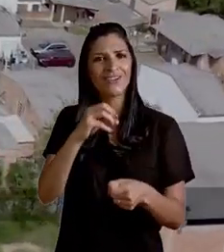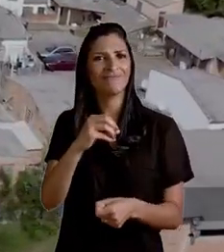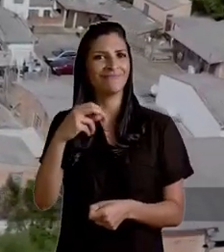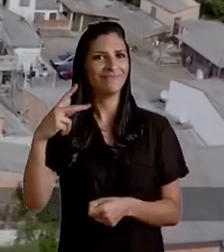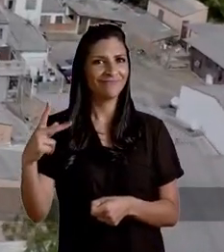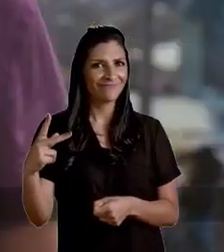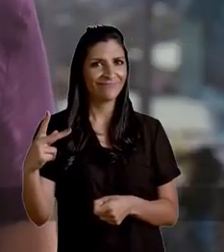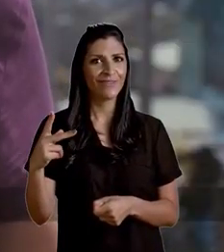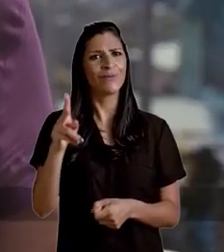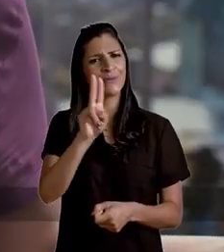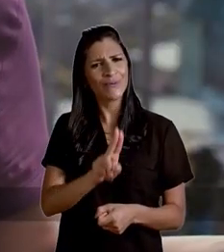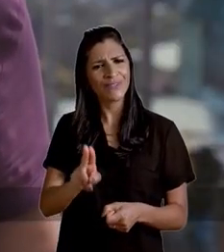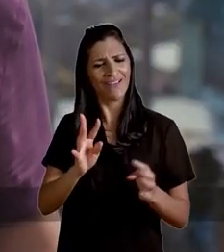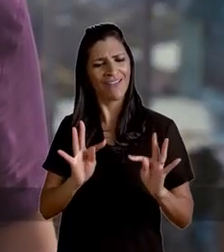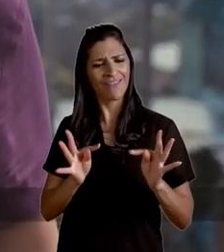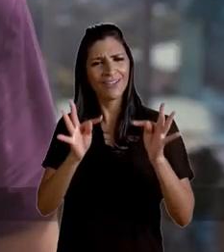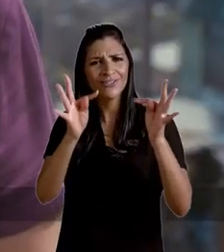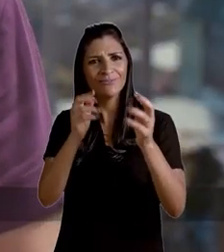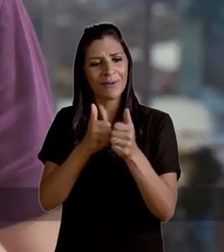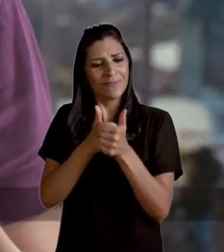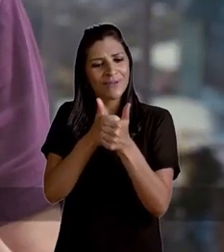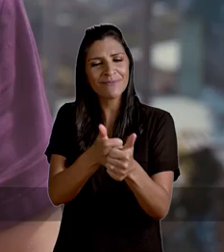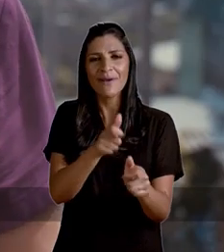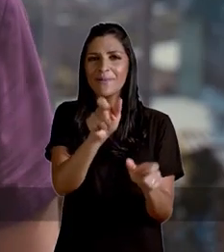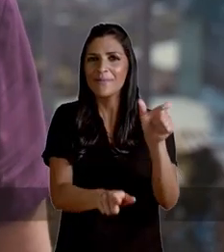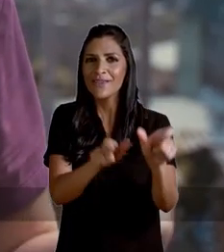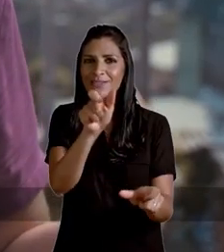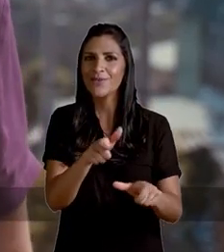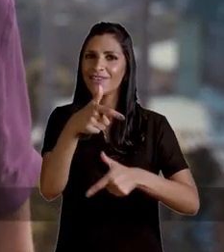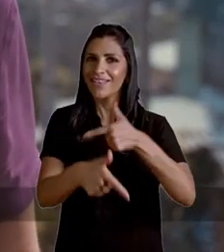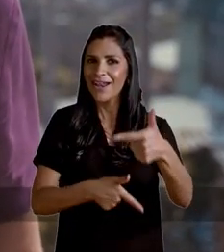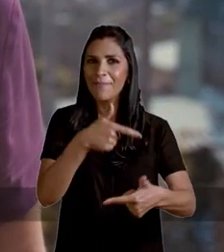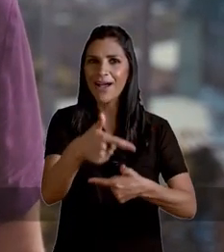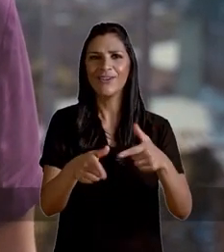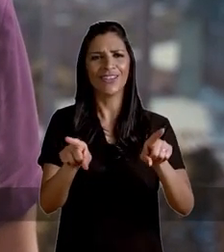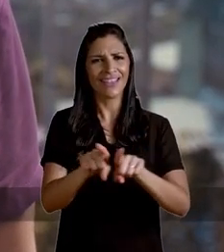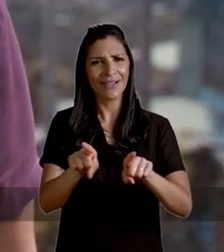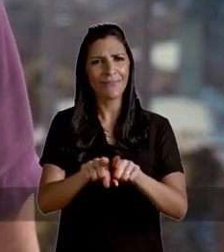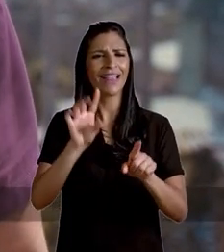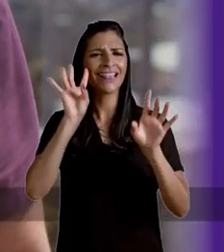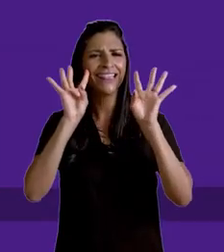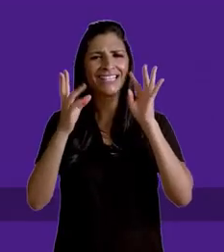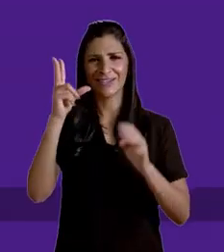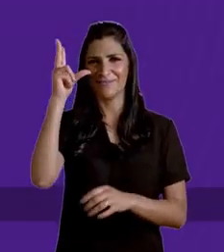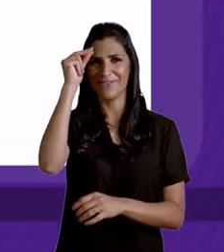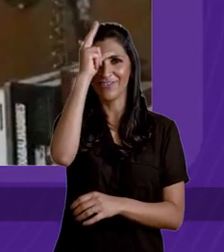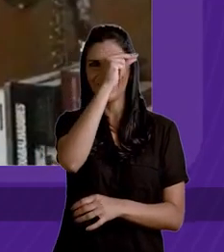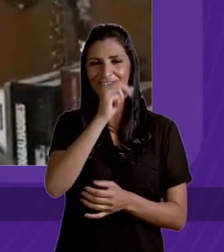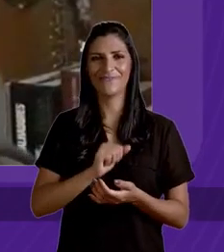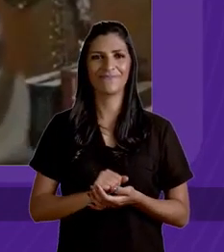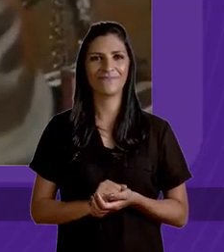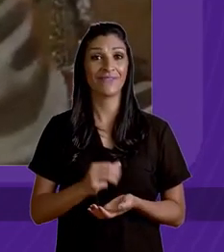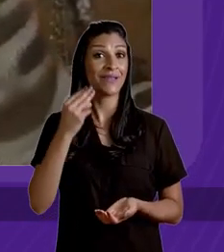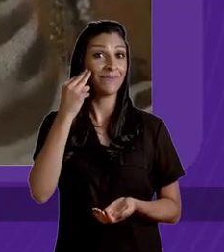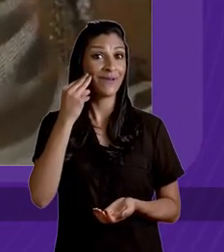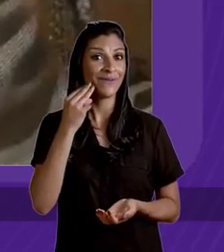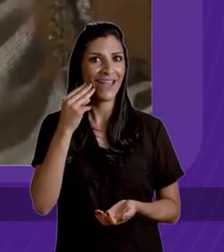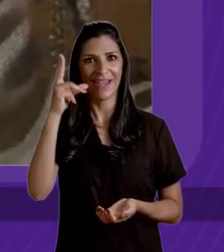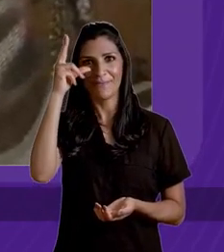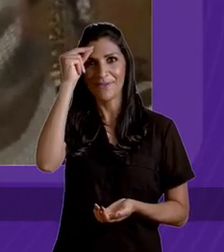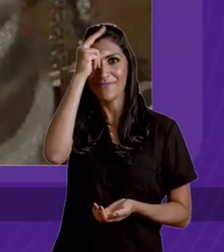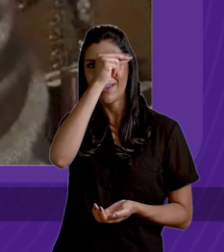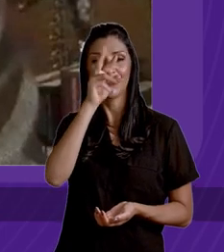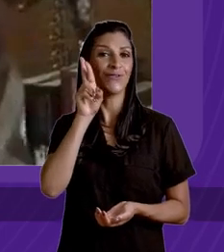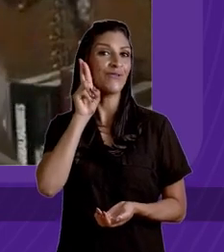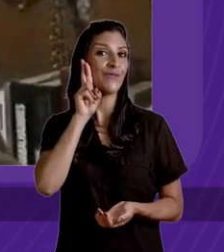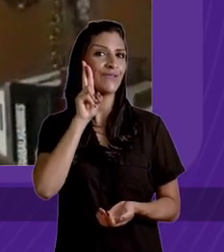participativo, usar a tecnologia para aproximar as pessoas dos serviços e decisões da prefeitura. Manuela Prefeita